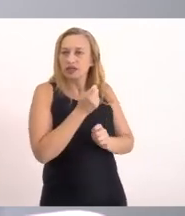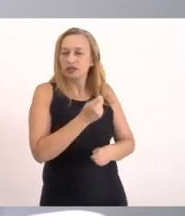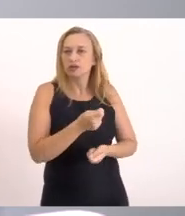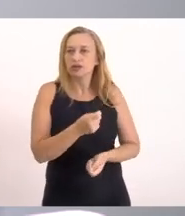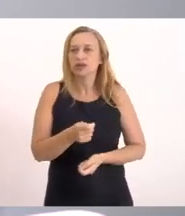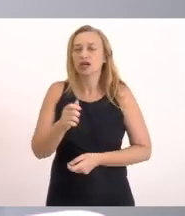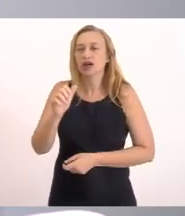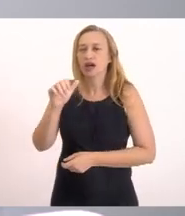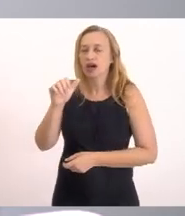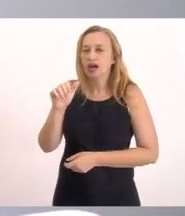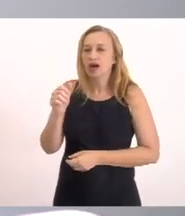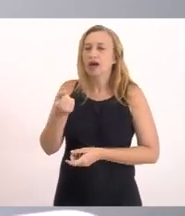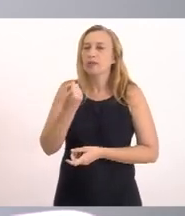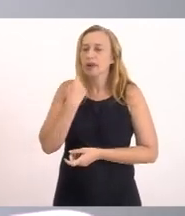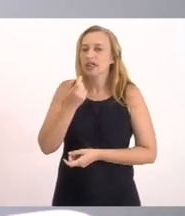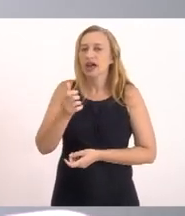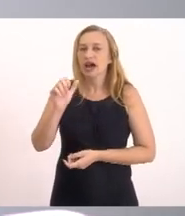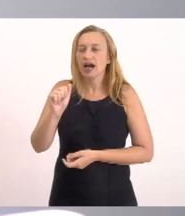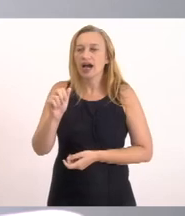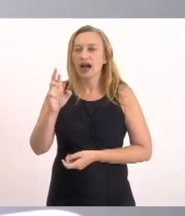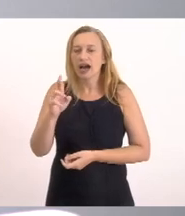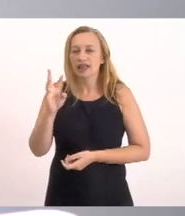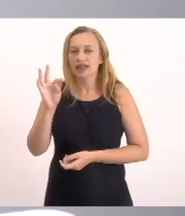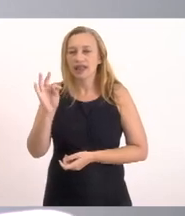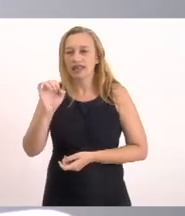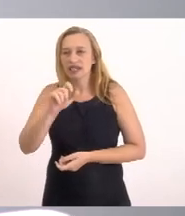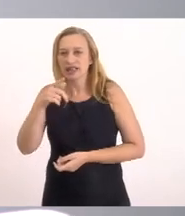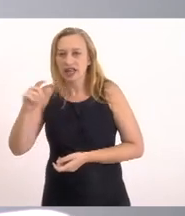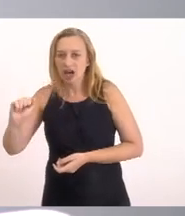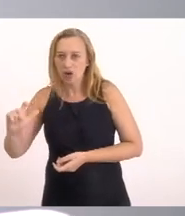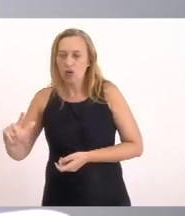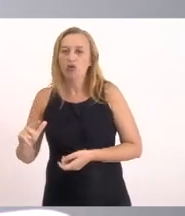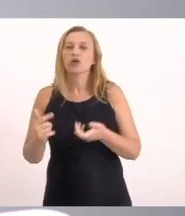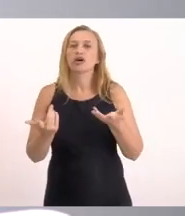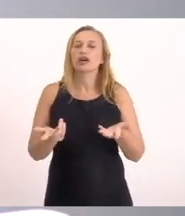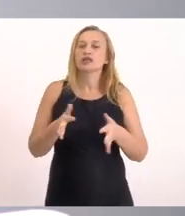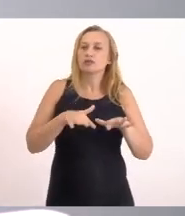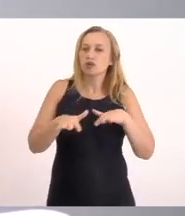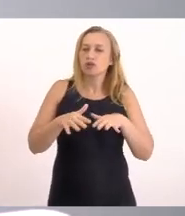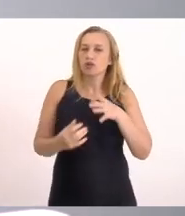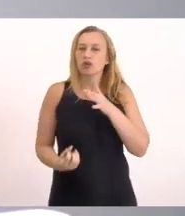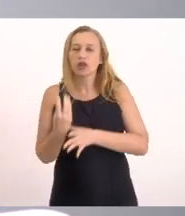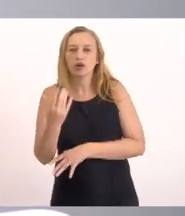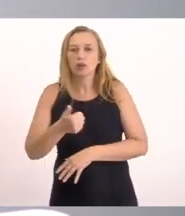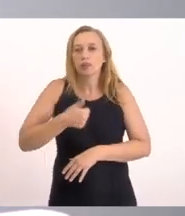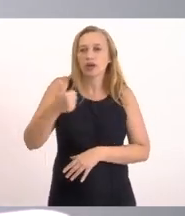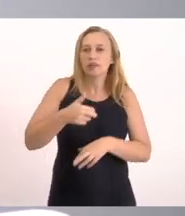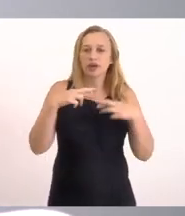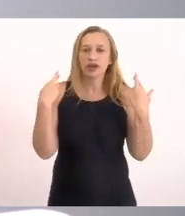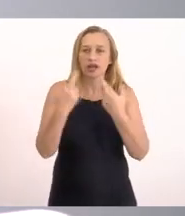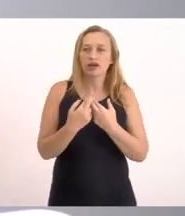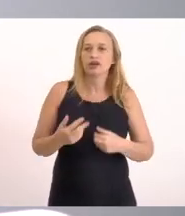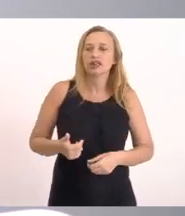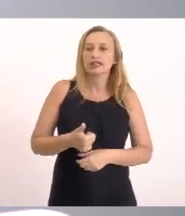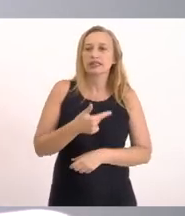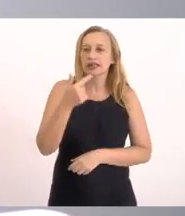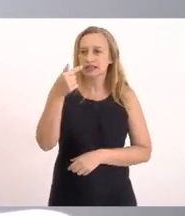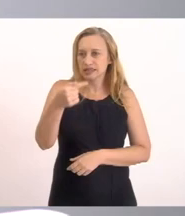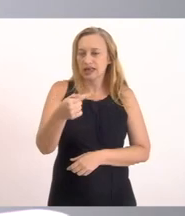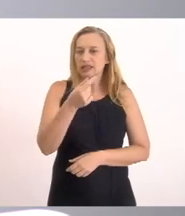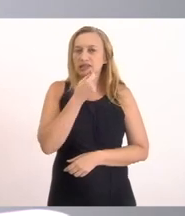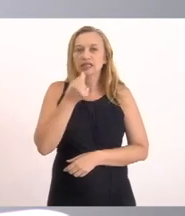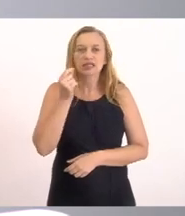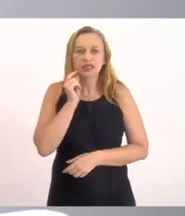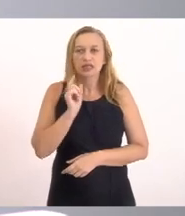sua própria vida Esse movimento foi criado E tivemos uma primeira reunião Dia 7 de setembro A qual